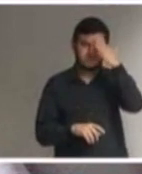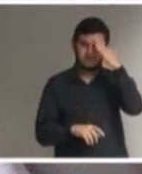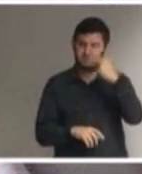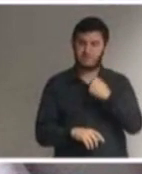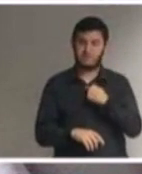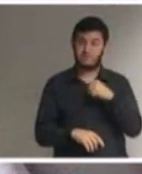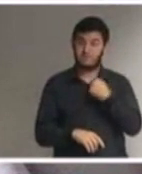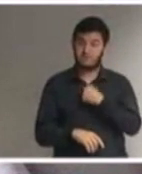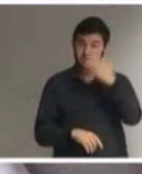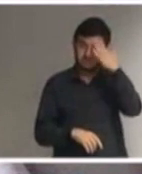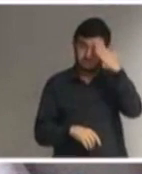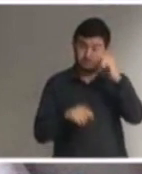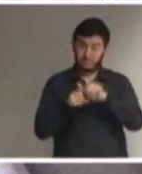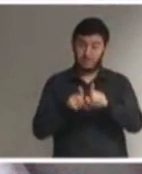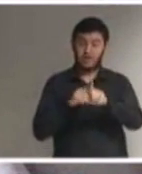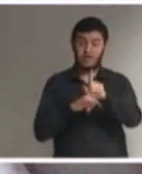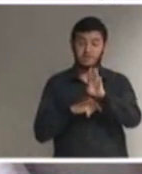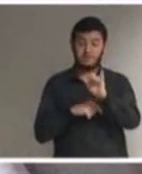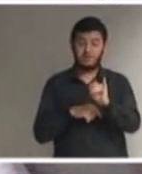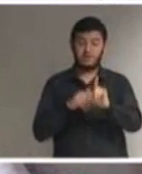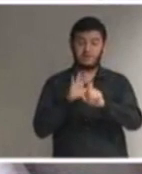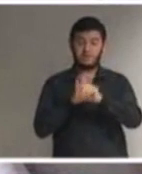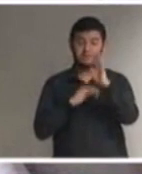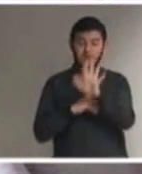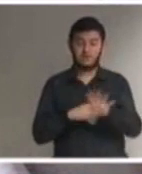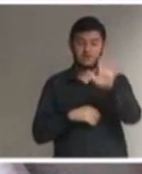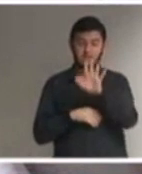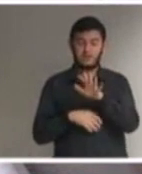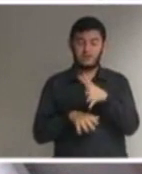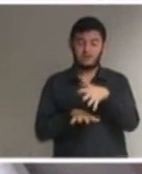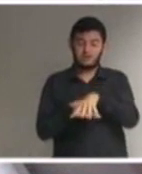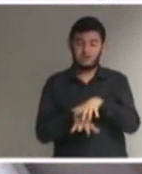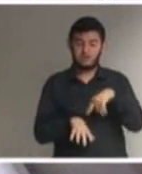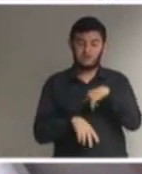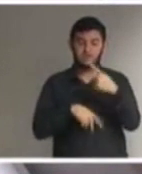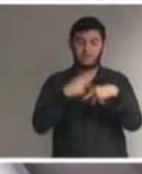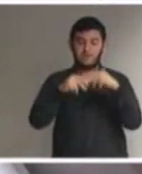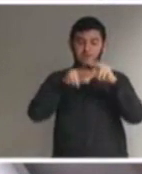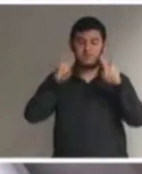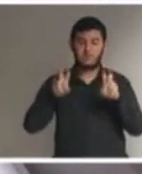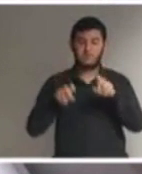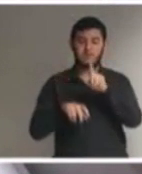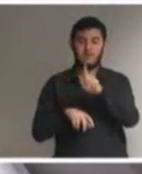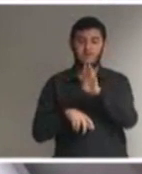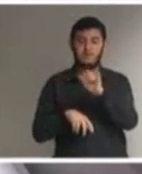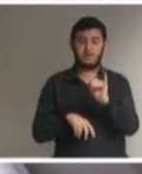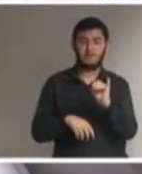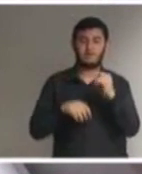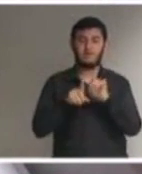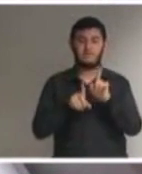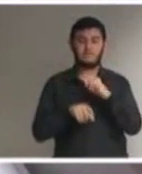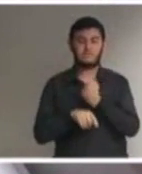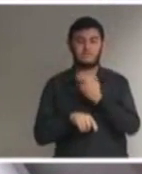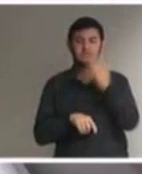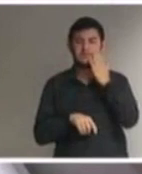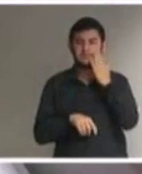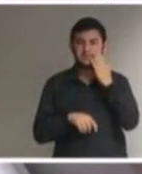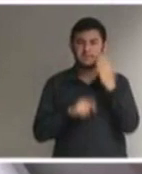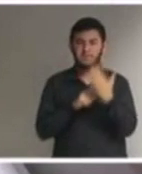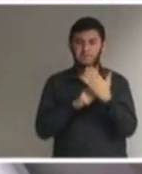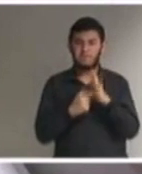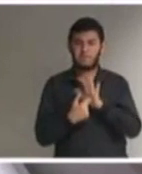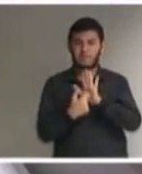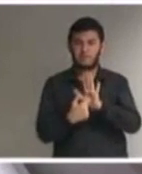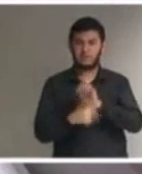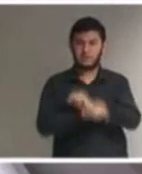brasileira de inclusão da pessoa com deficiência que trataremos aqui só como lei brasileira de inclusão clareou os conceitos